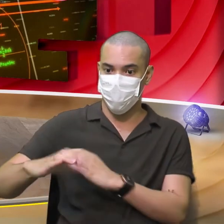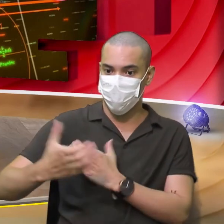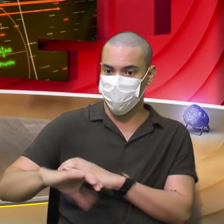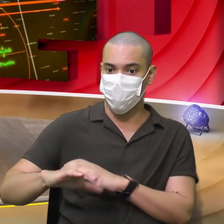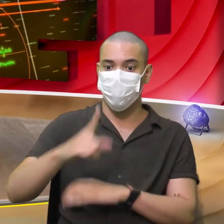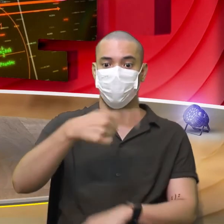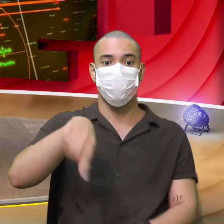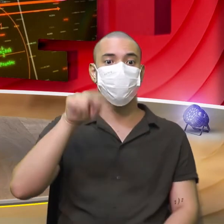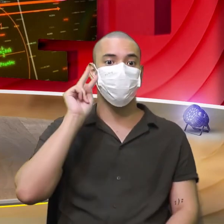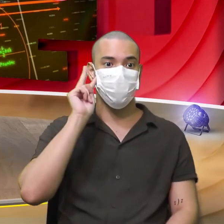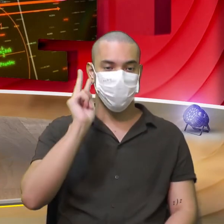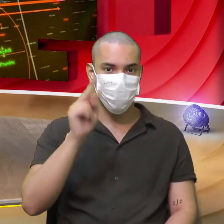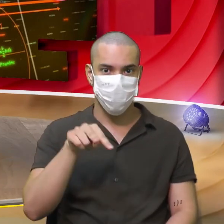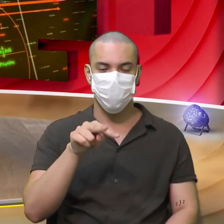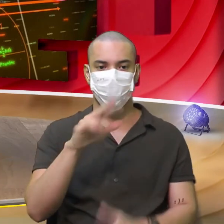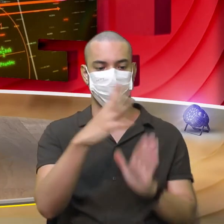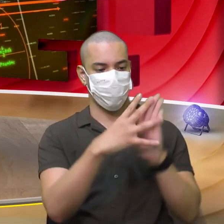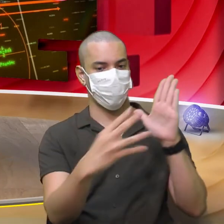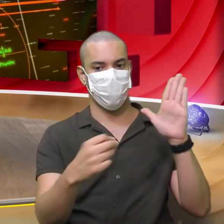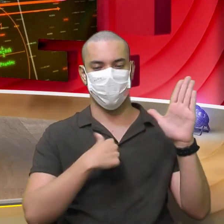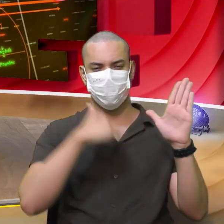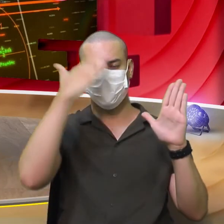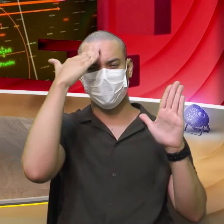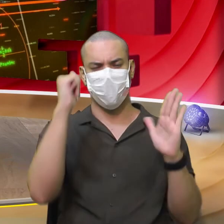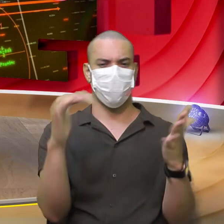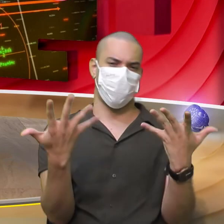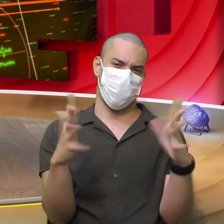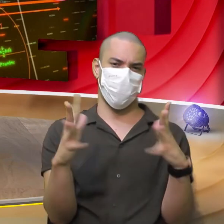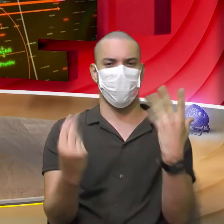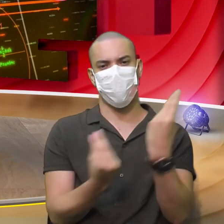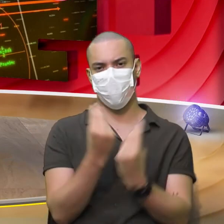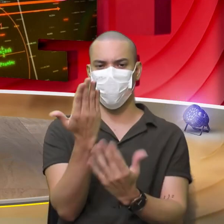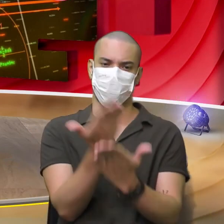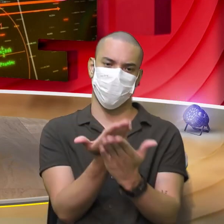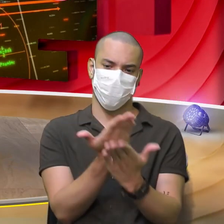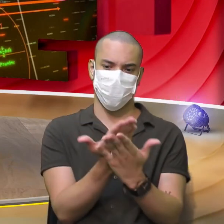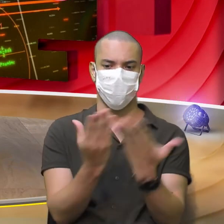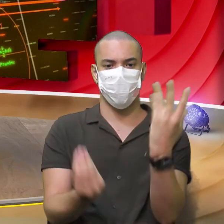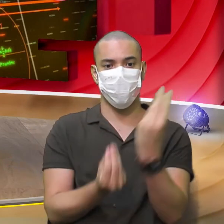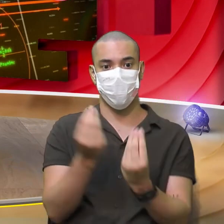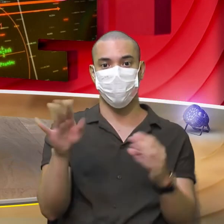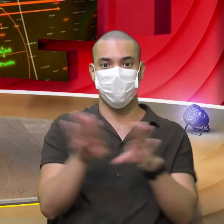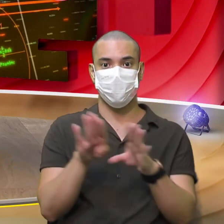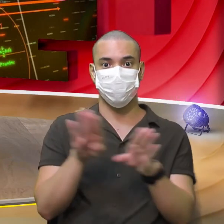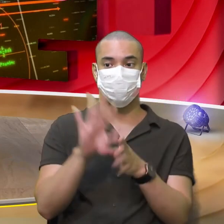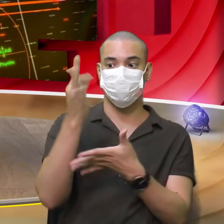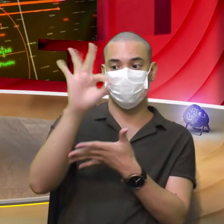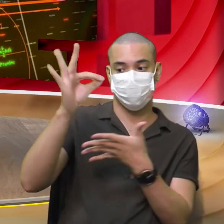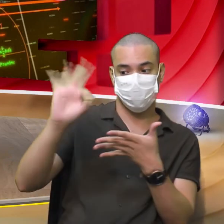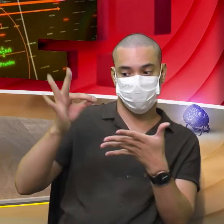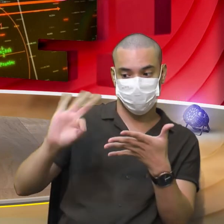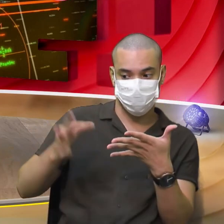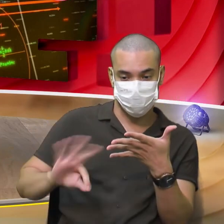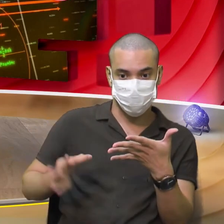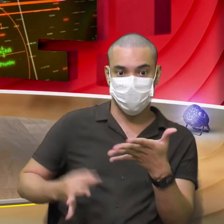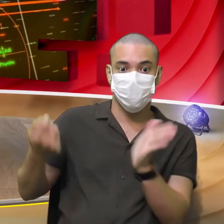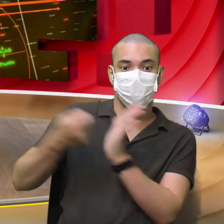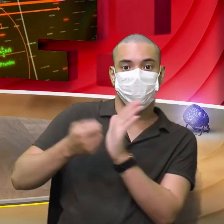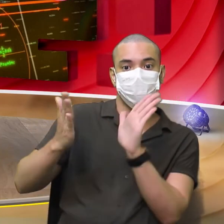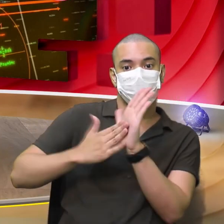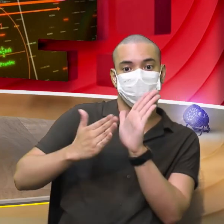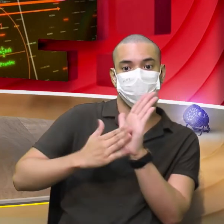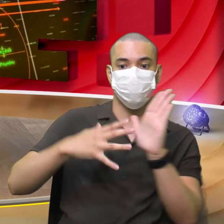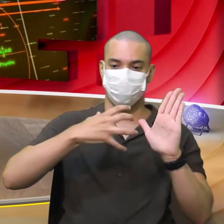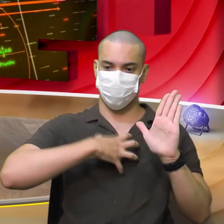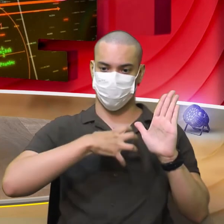você vendo Aquele modelo Você já segue Naquele ritmo Tanto para estudar Quanto de alternativas De maneira que cobra Tá bom?